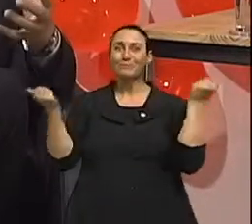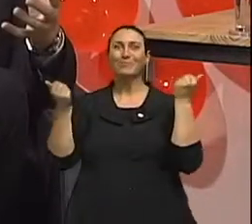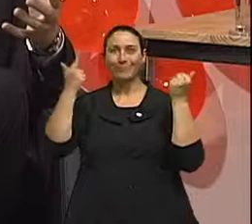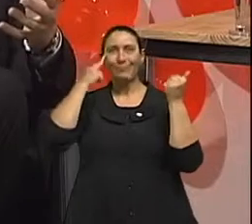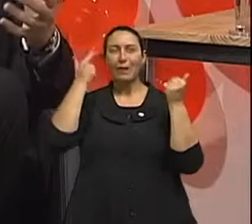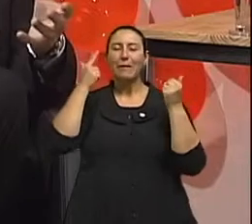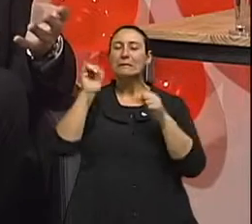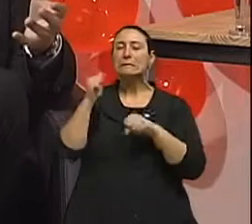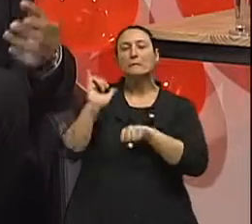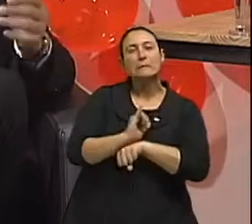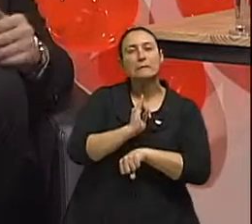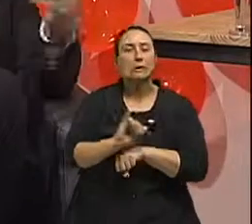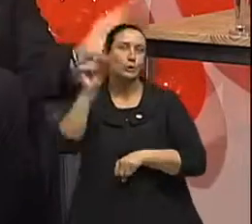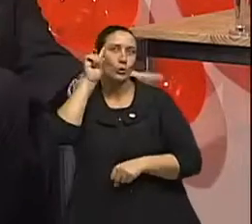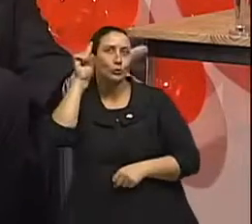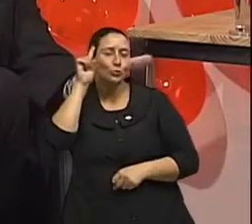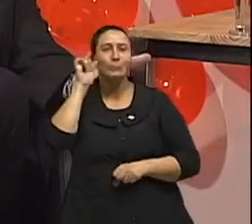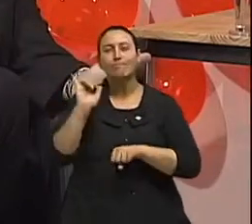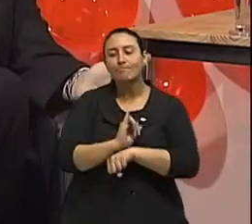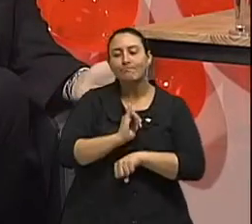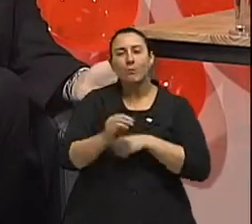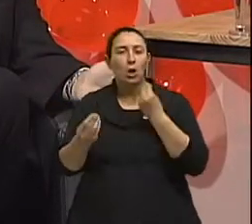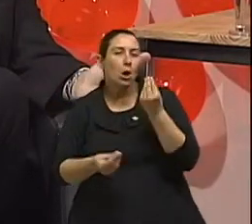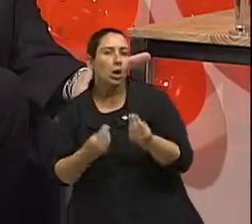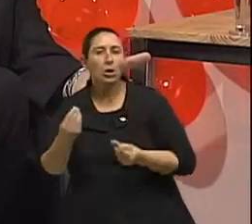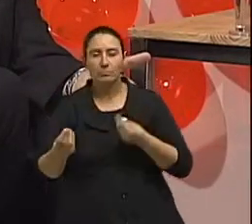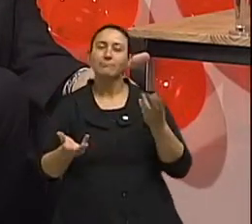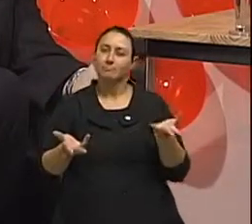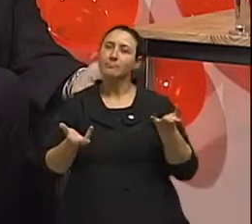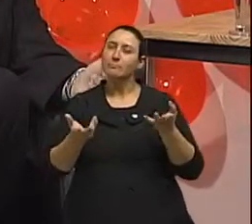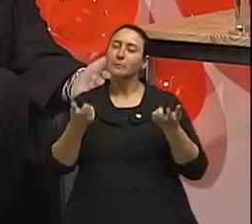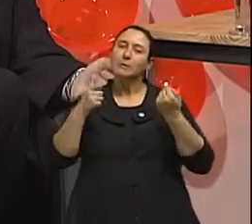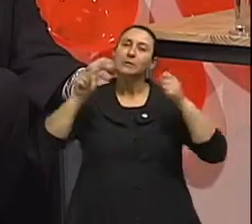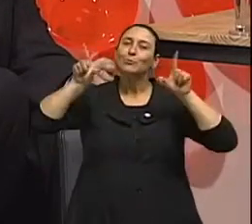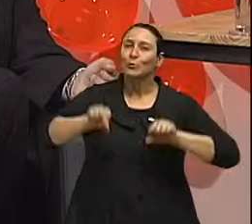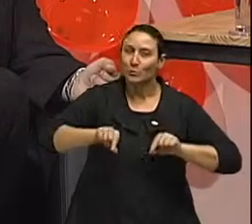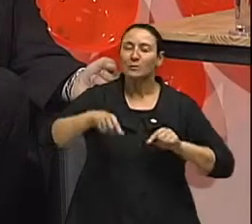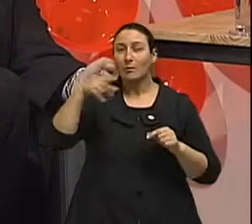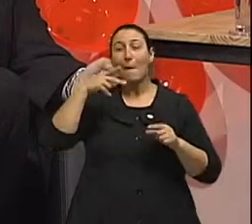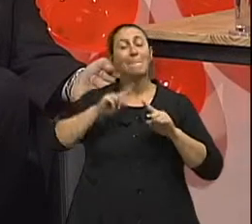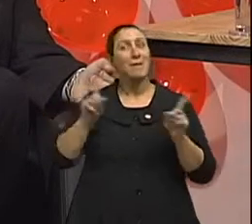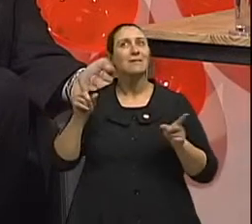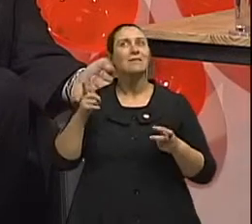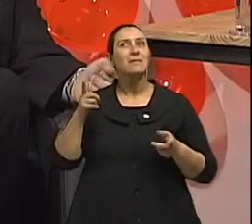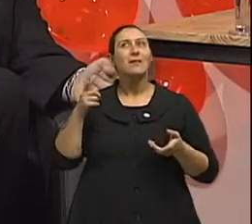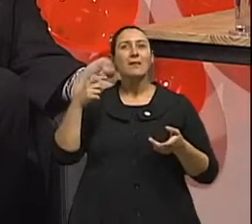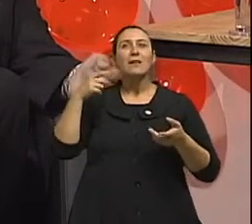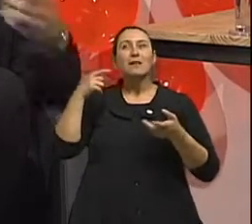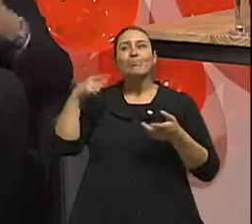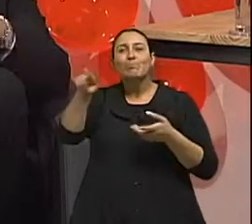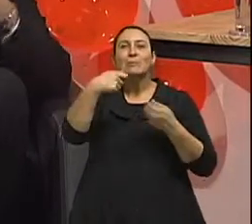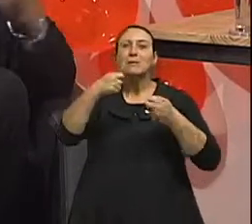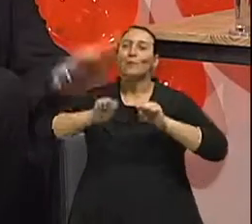estratégias no dia a dia, mas também vão precisar usar medicamento para combater a abstinência do cigarro. Então,